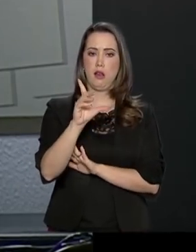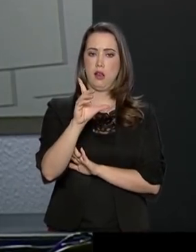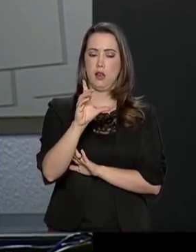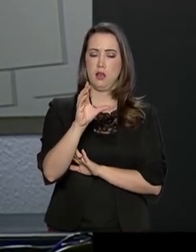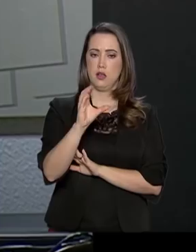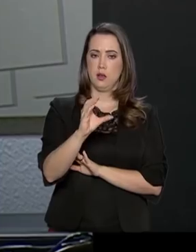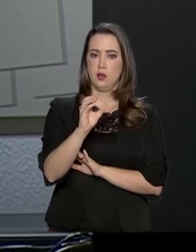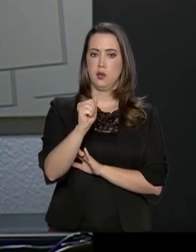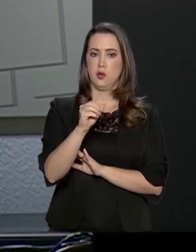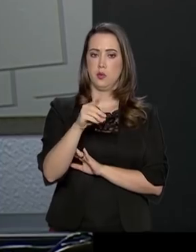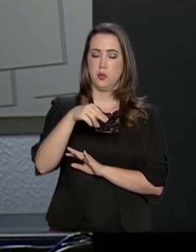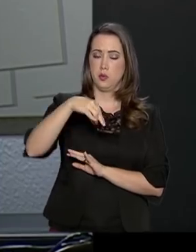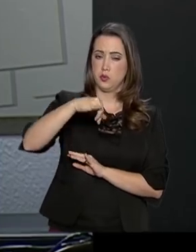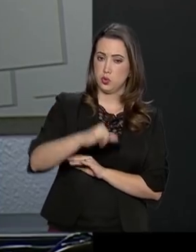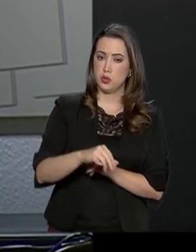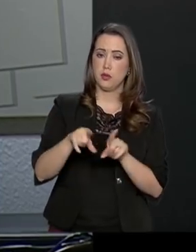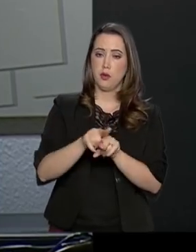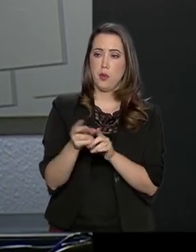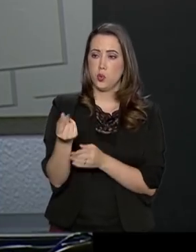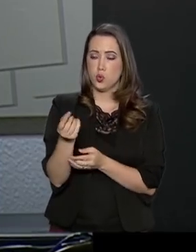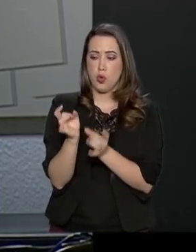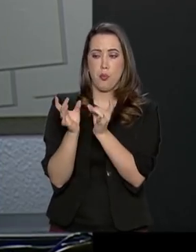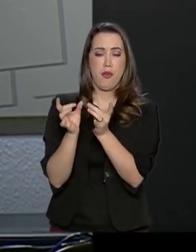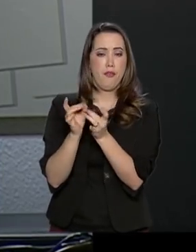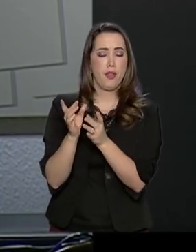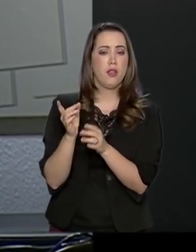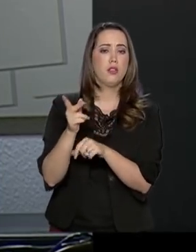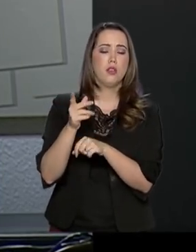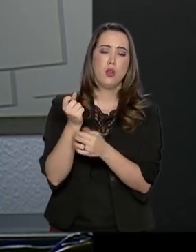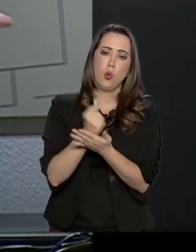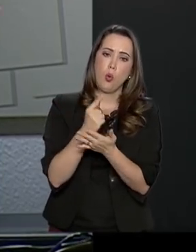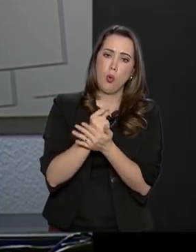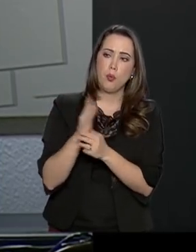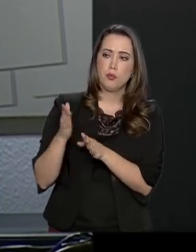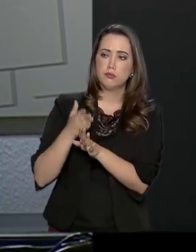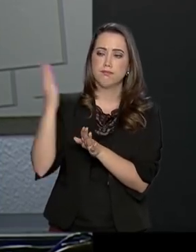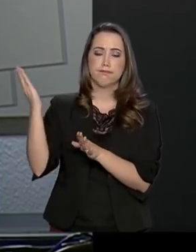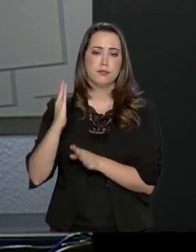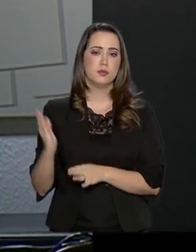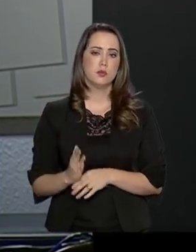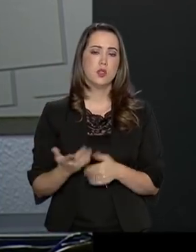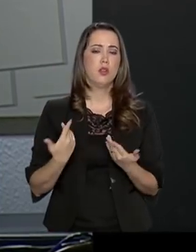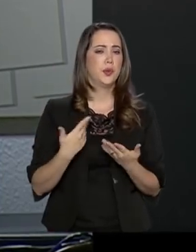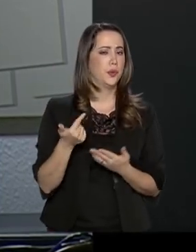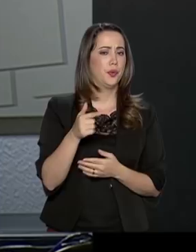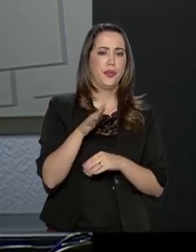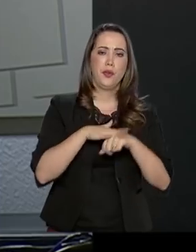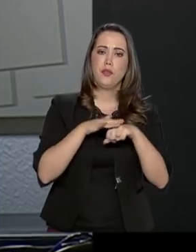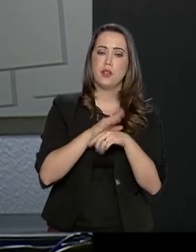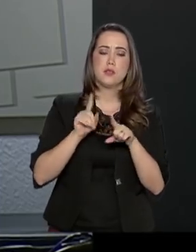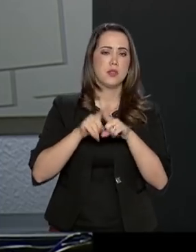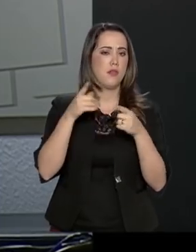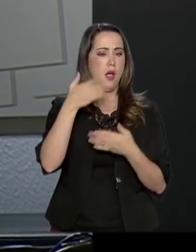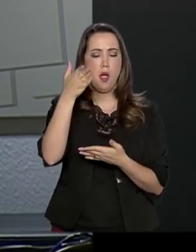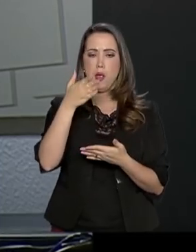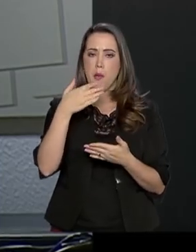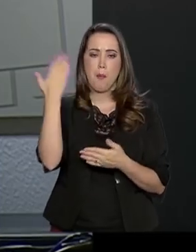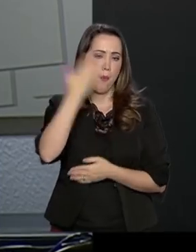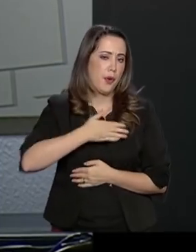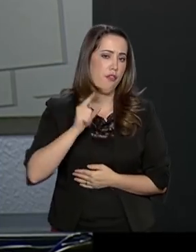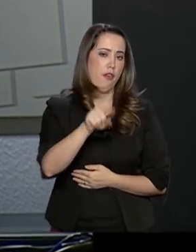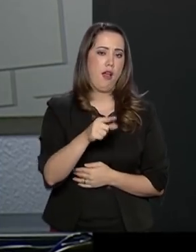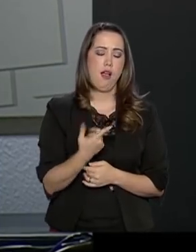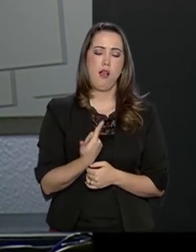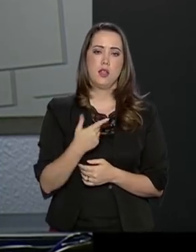o Fundo de Exportações não haja mais conversa sobre isso. Ele vai provar que linha por linha, ano por ano, estado por estado,